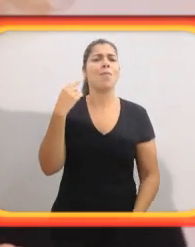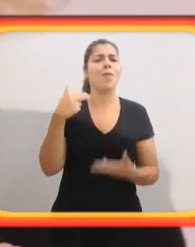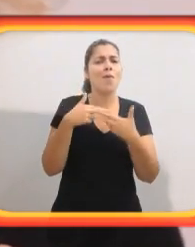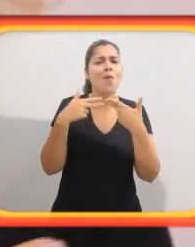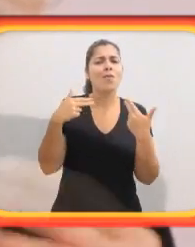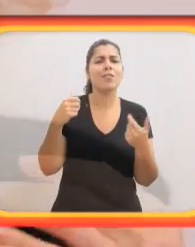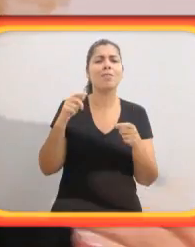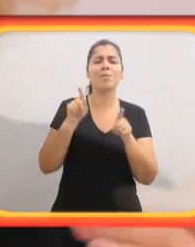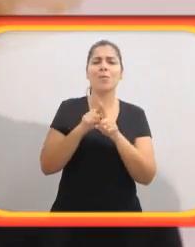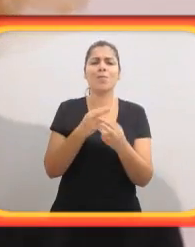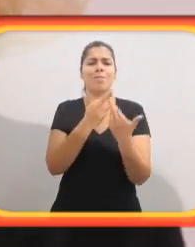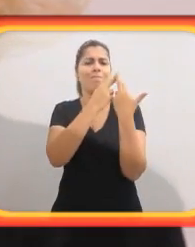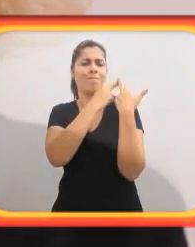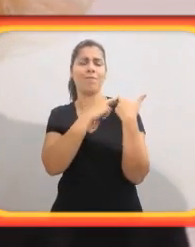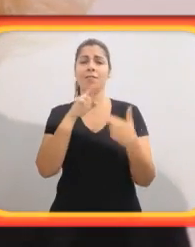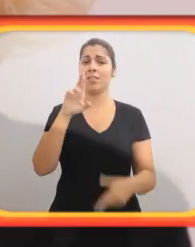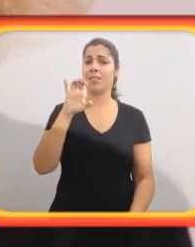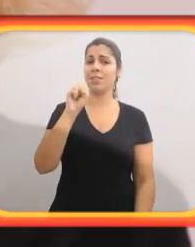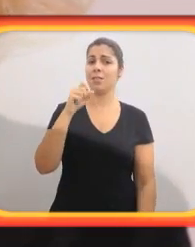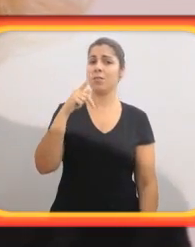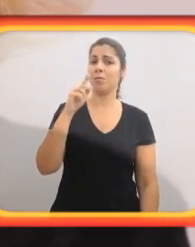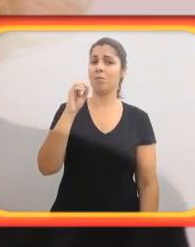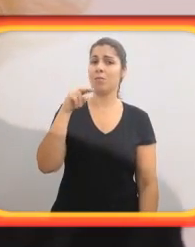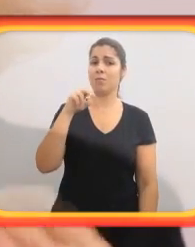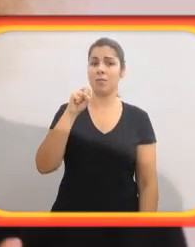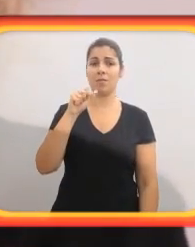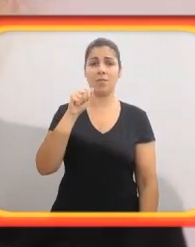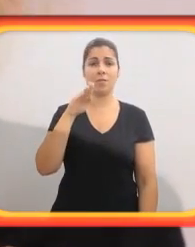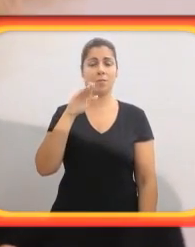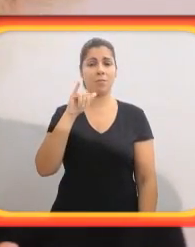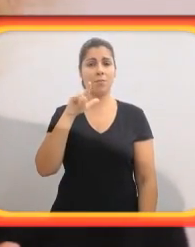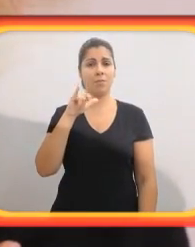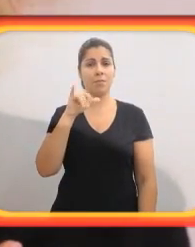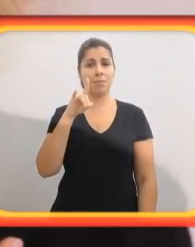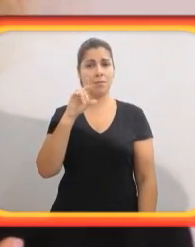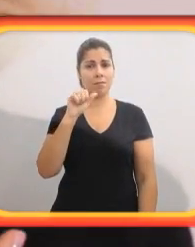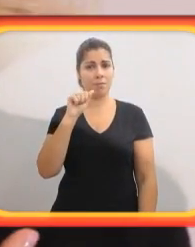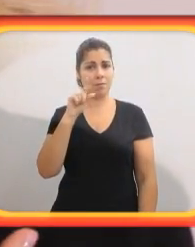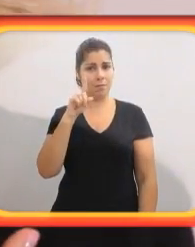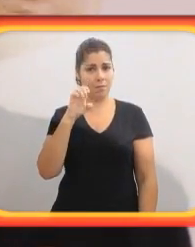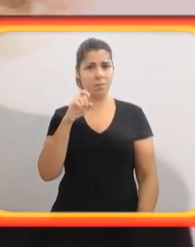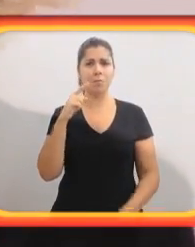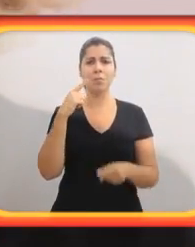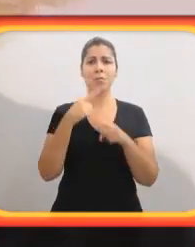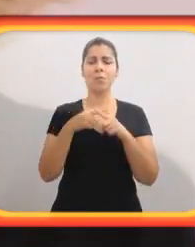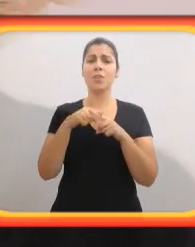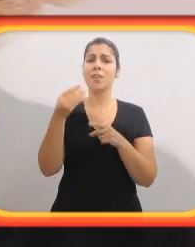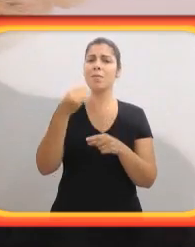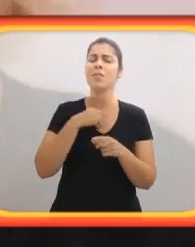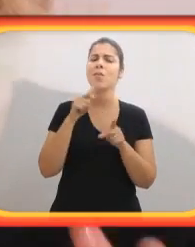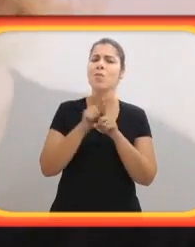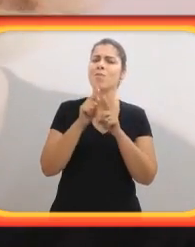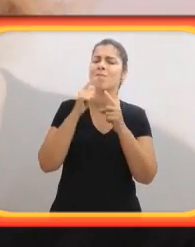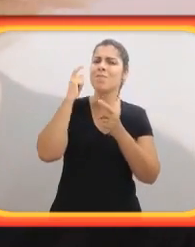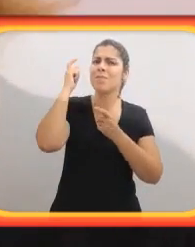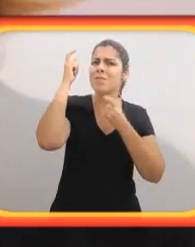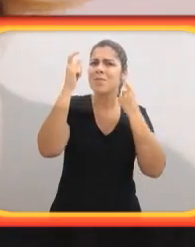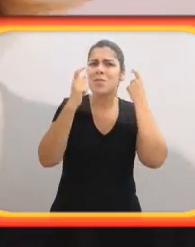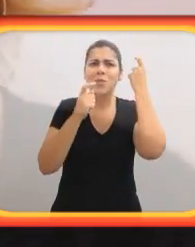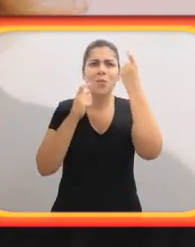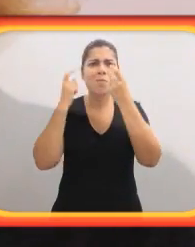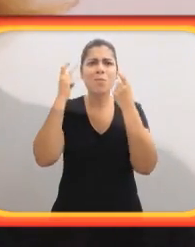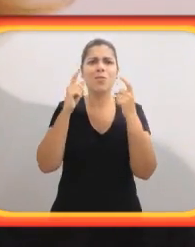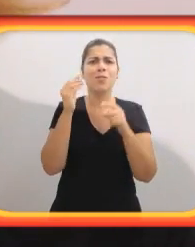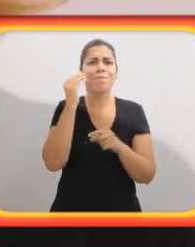Me dá a sensação de que valeu até aqui para isso.